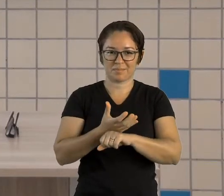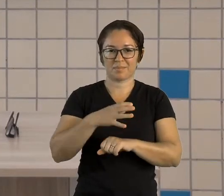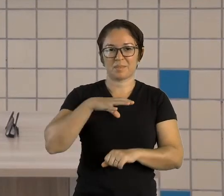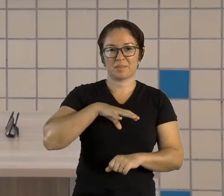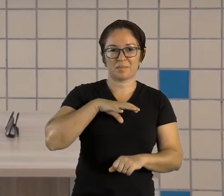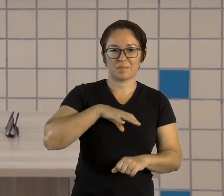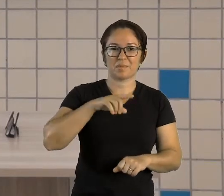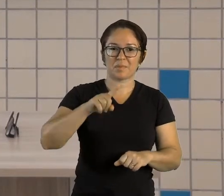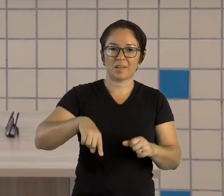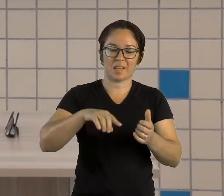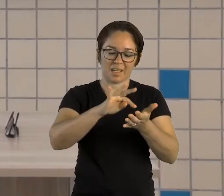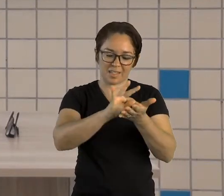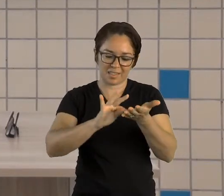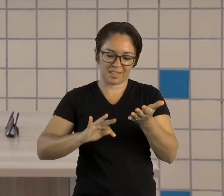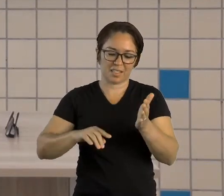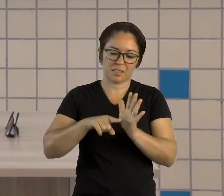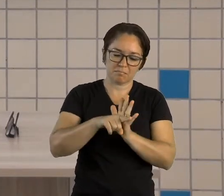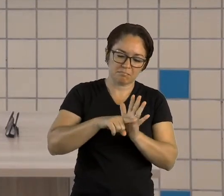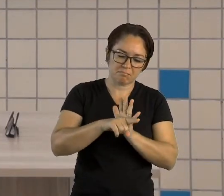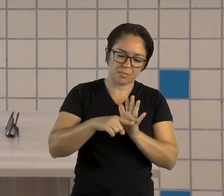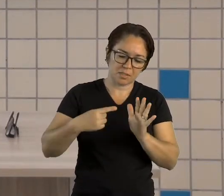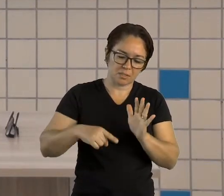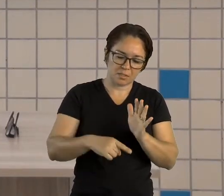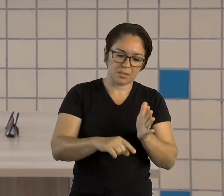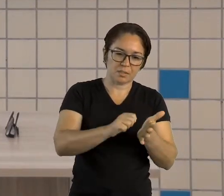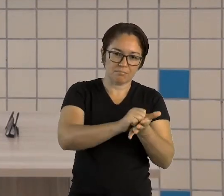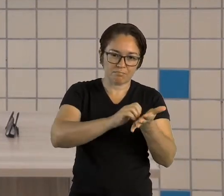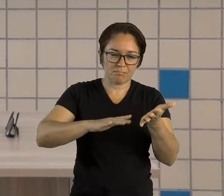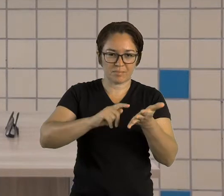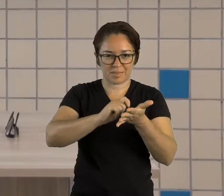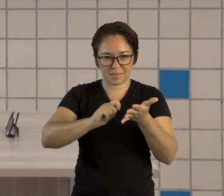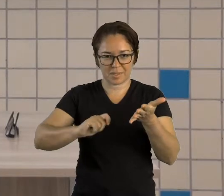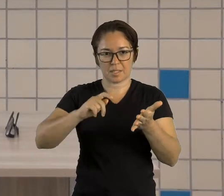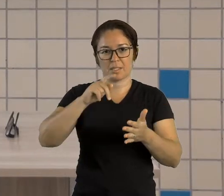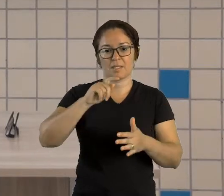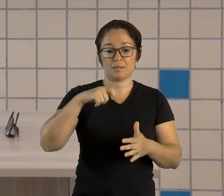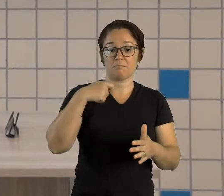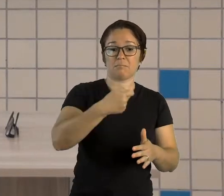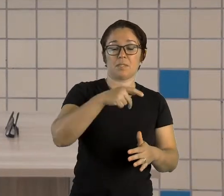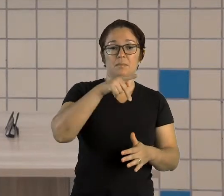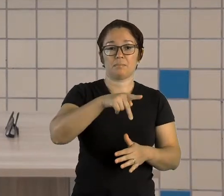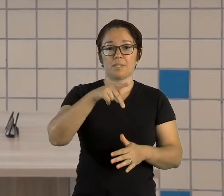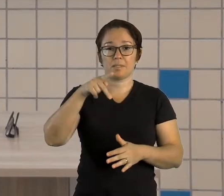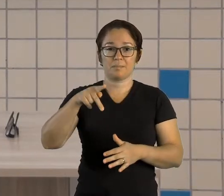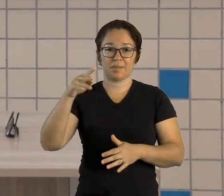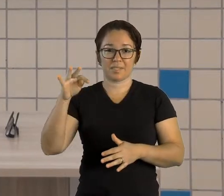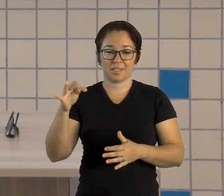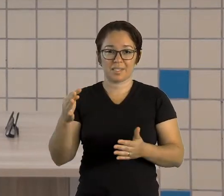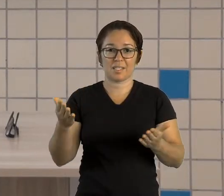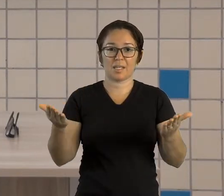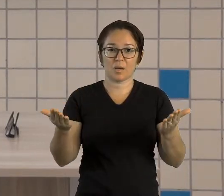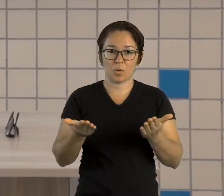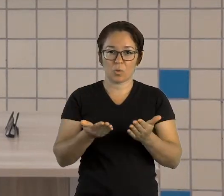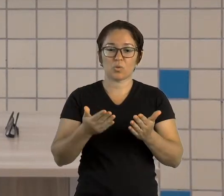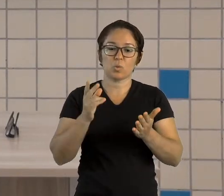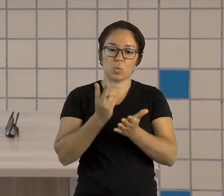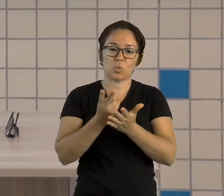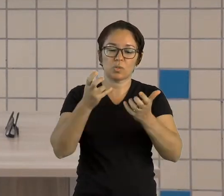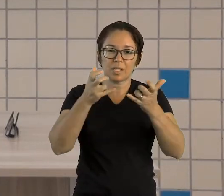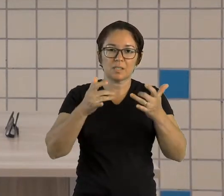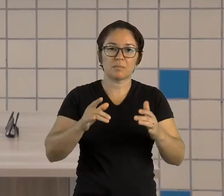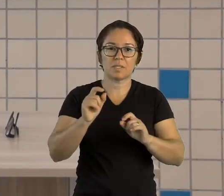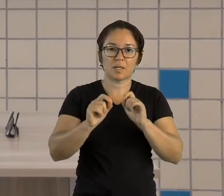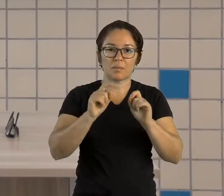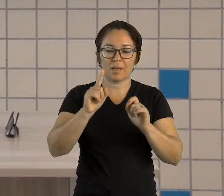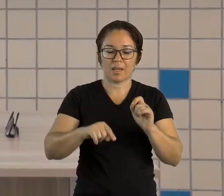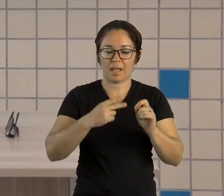Texto, PPT. Hoje encerraremos nossa revisão do gênero carta pessoal. Espero que tenham tido um